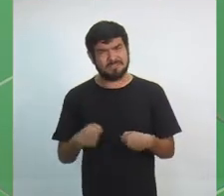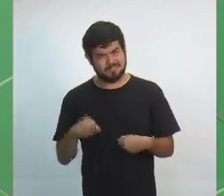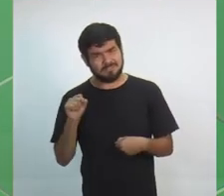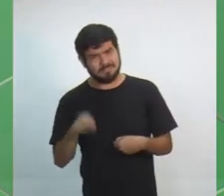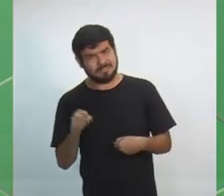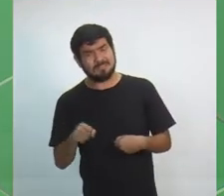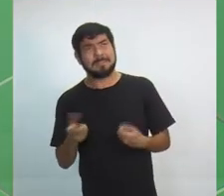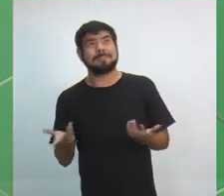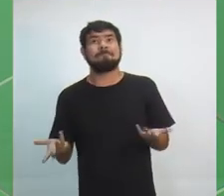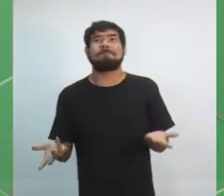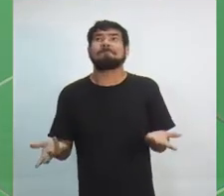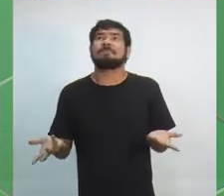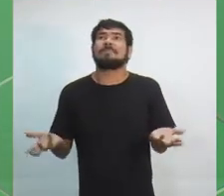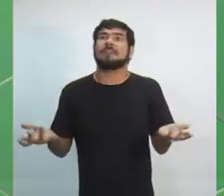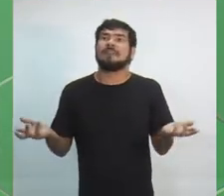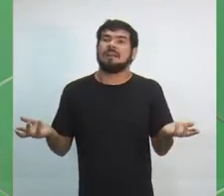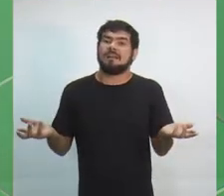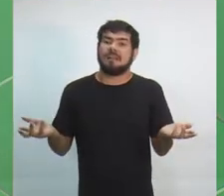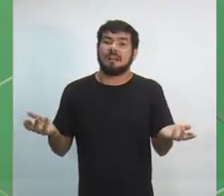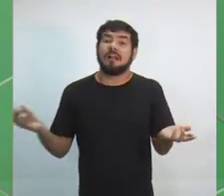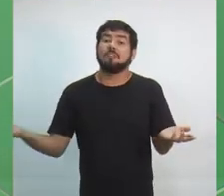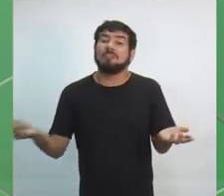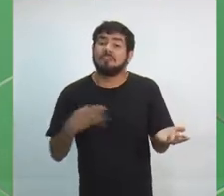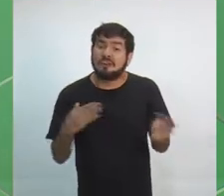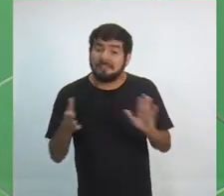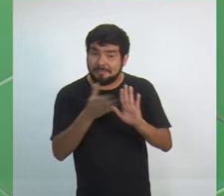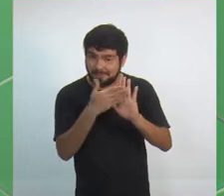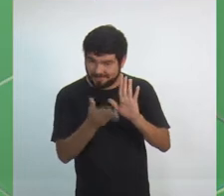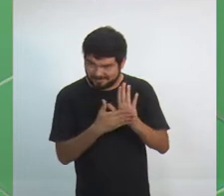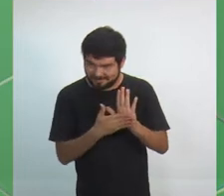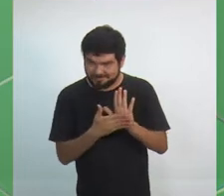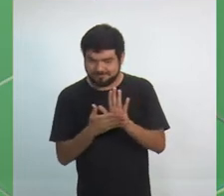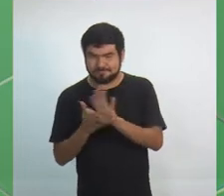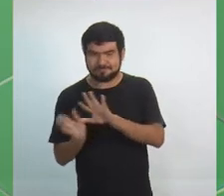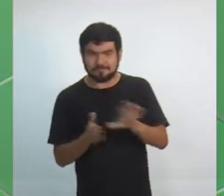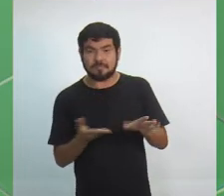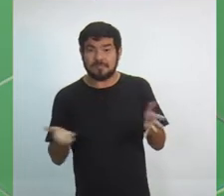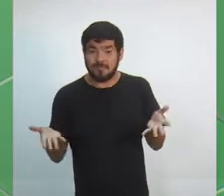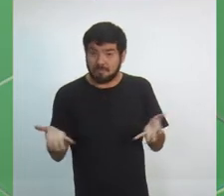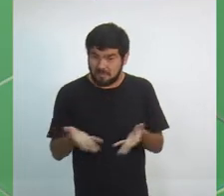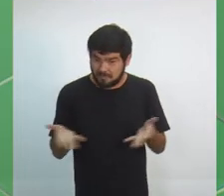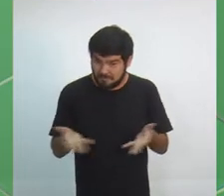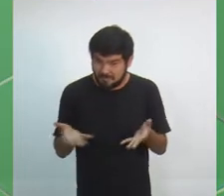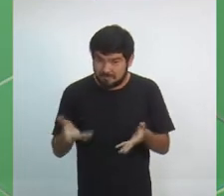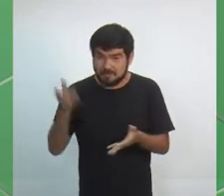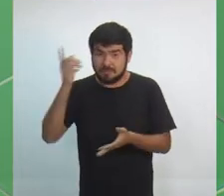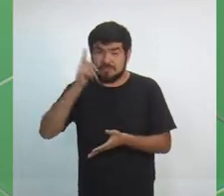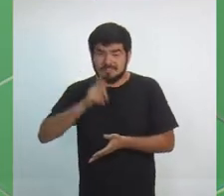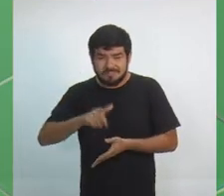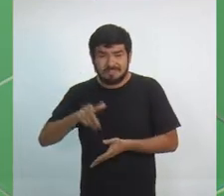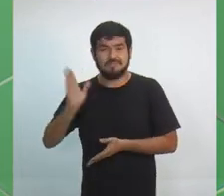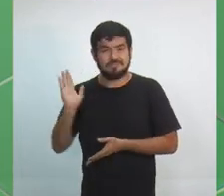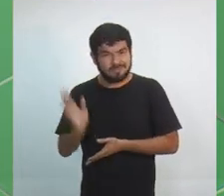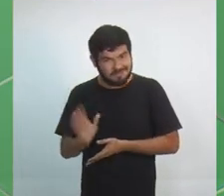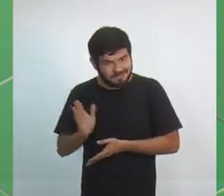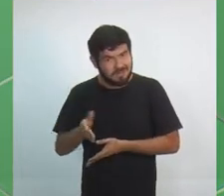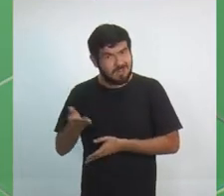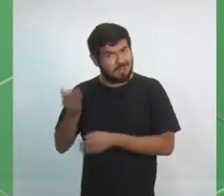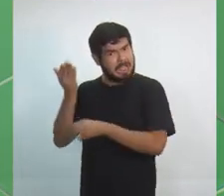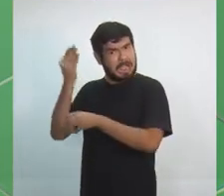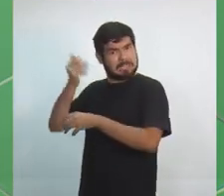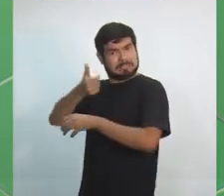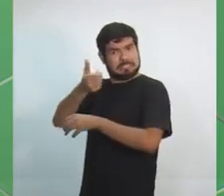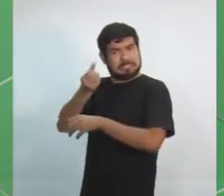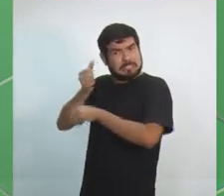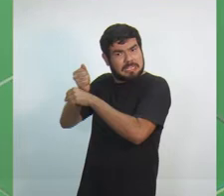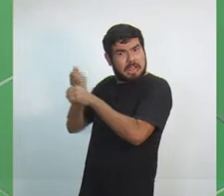Em relação a novas propostas, hoje, nós conseguimos, depois de 16 anos, dar uma entidade